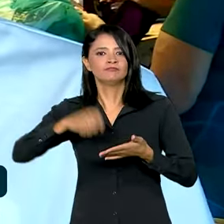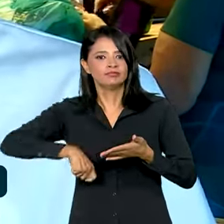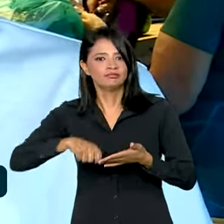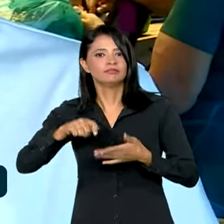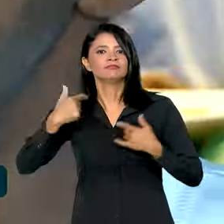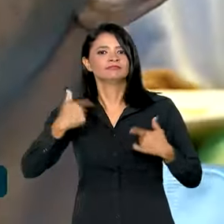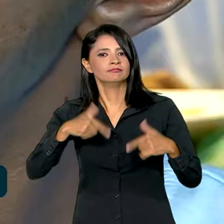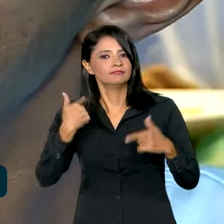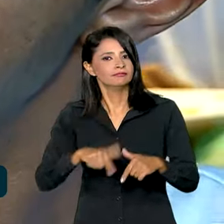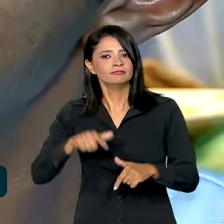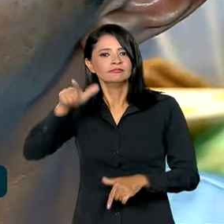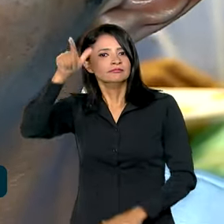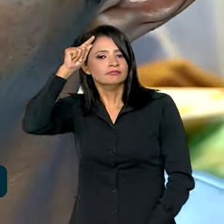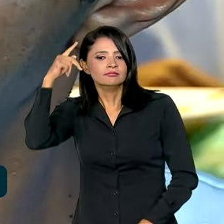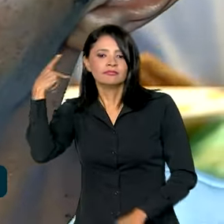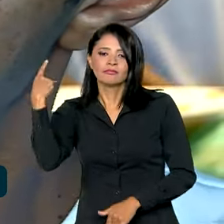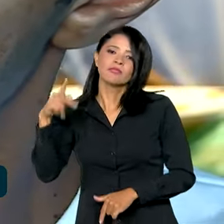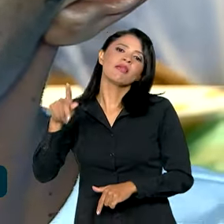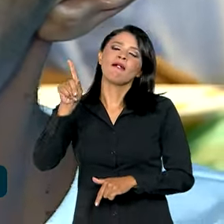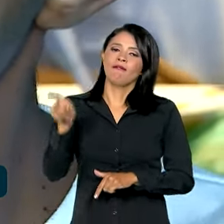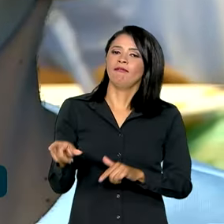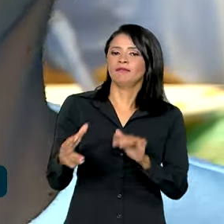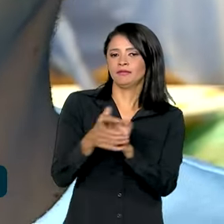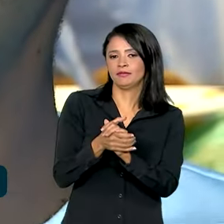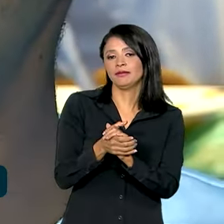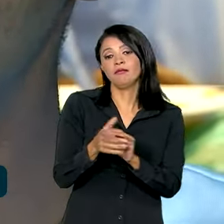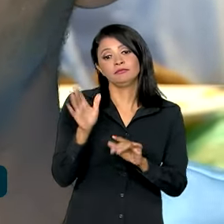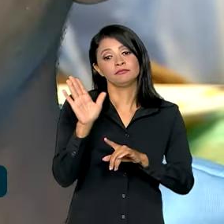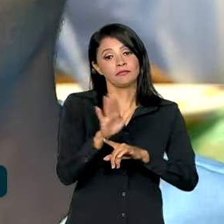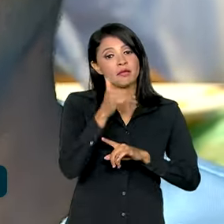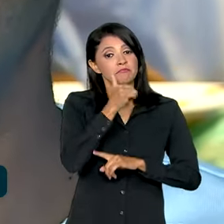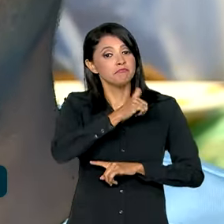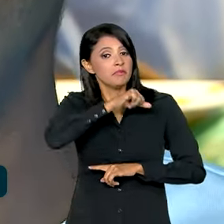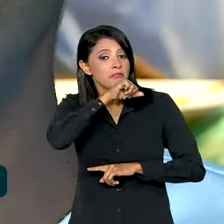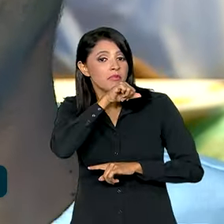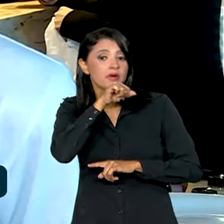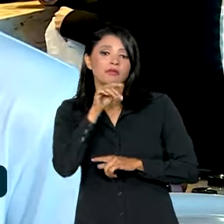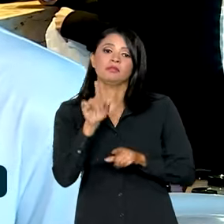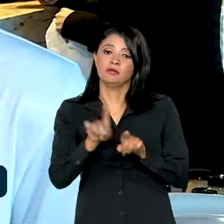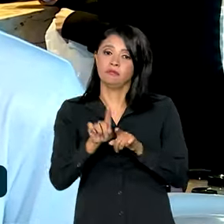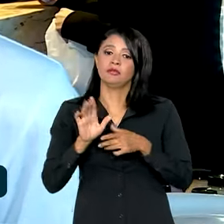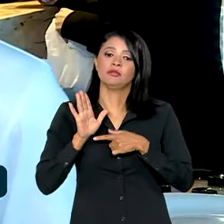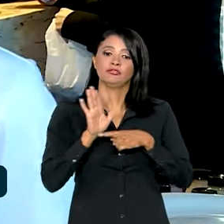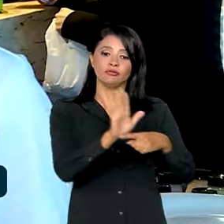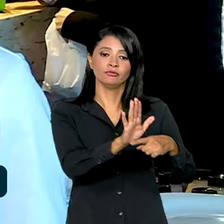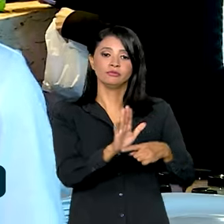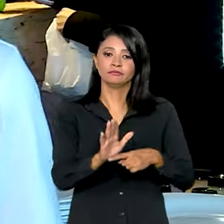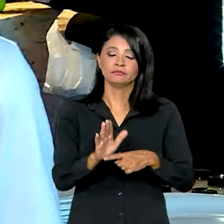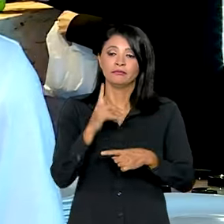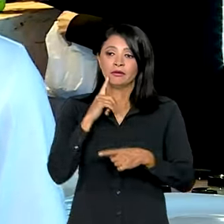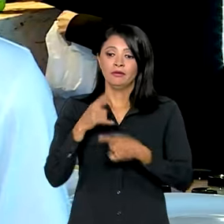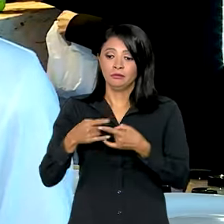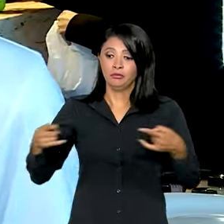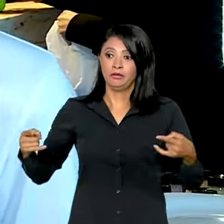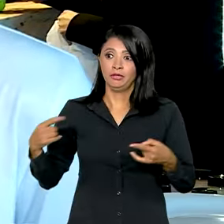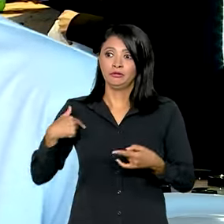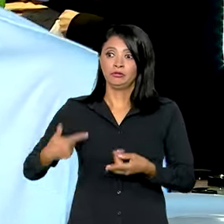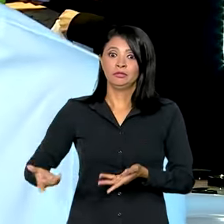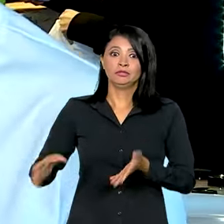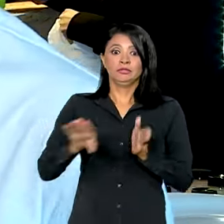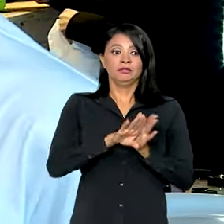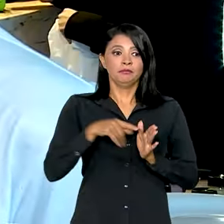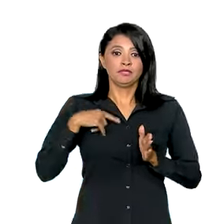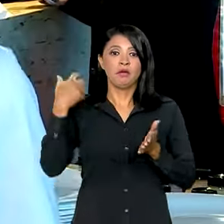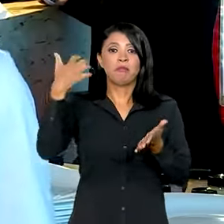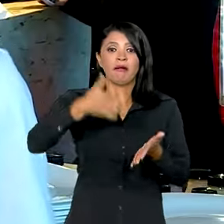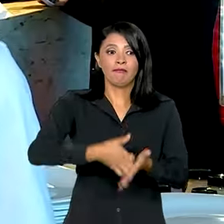alívio para o atendente, que é casado, e também ajuda a mãe com as despesas. As contas chegam, tem que pagar. Eu falei, na hora de